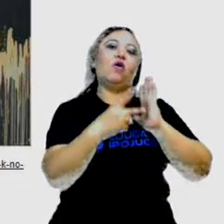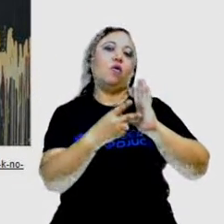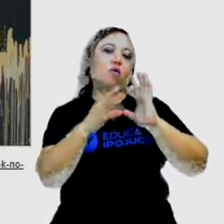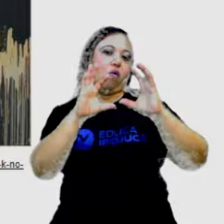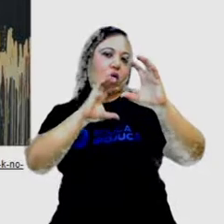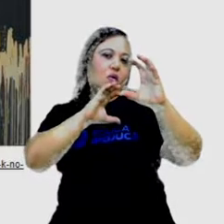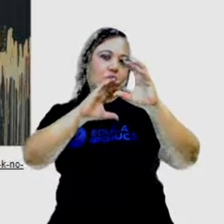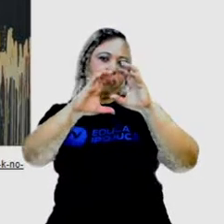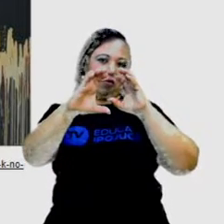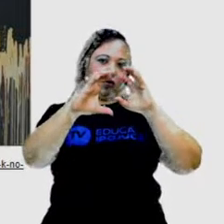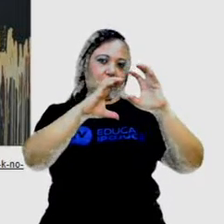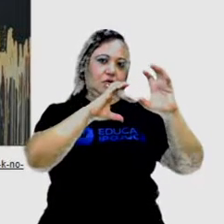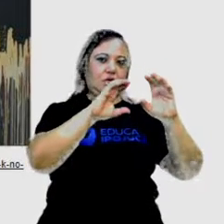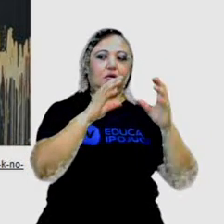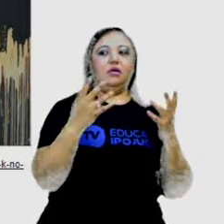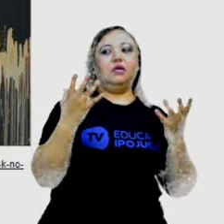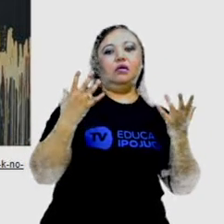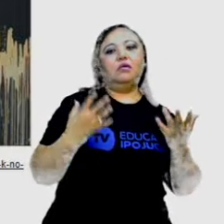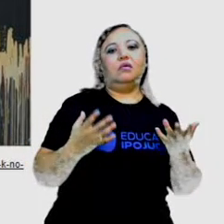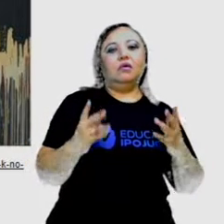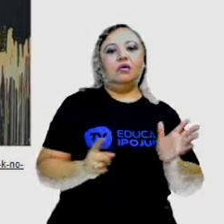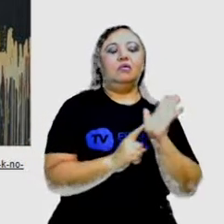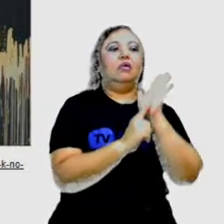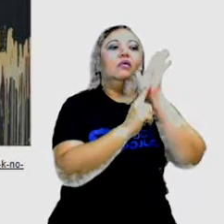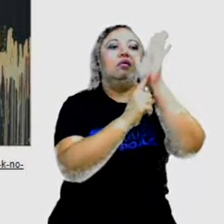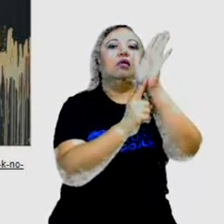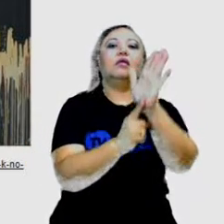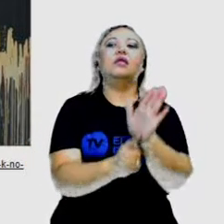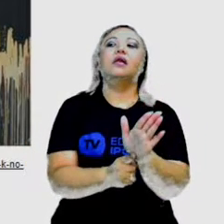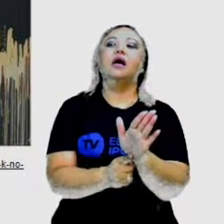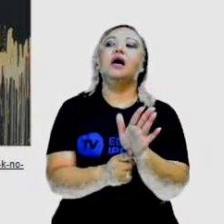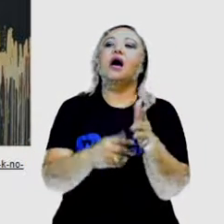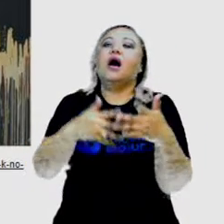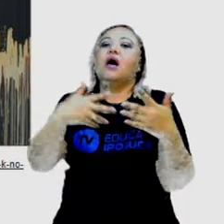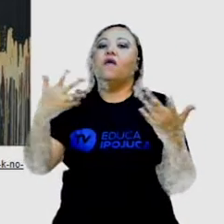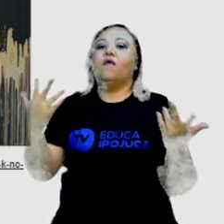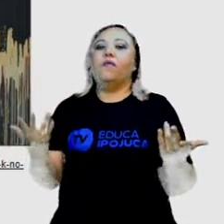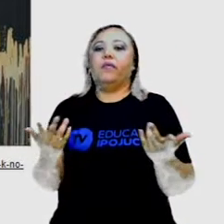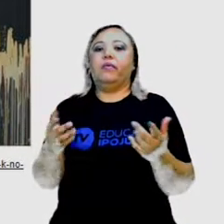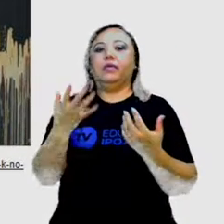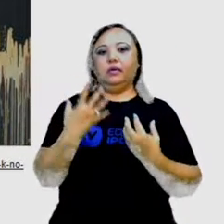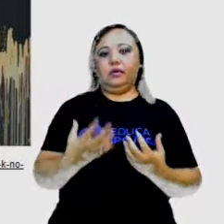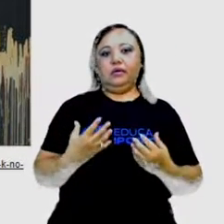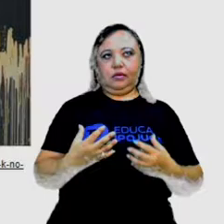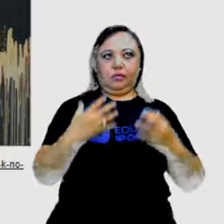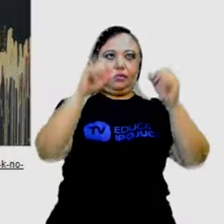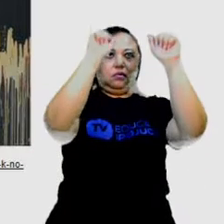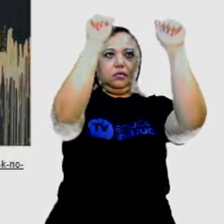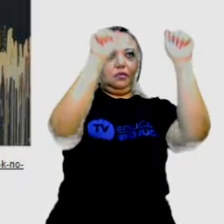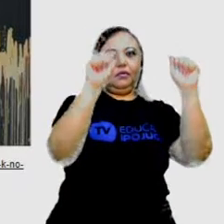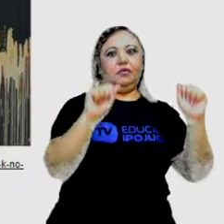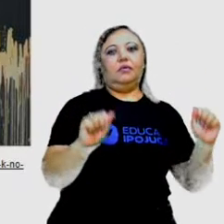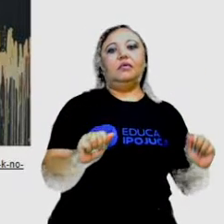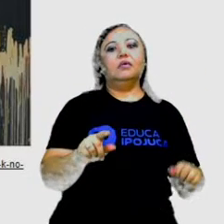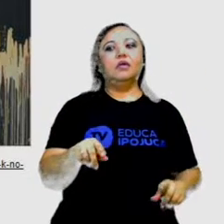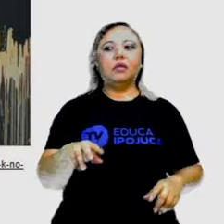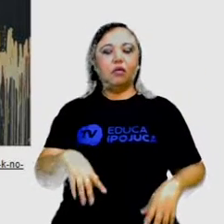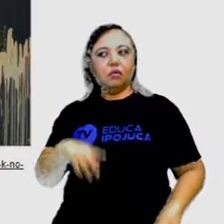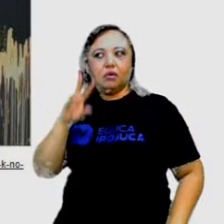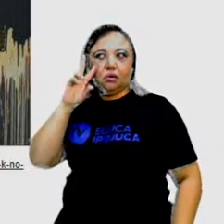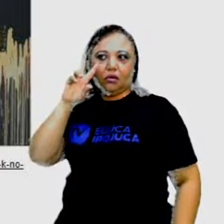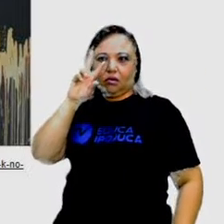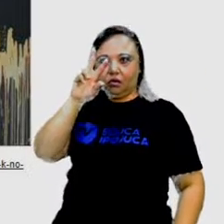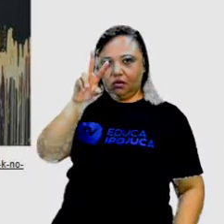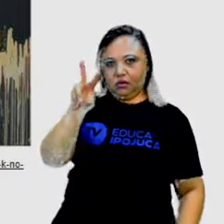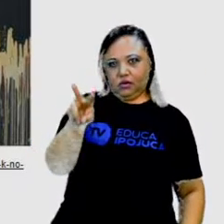alguma coisa quando ele faz uma arte assim. Então, é importante você visualizar e pensar.